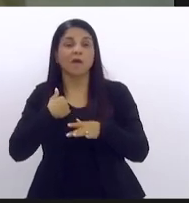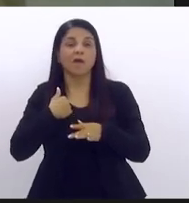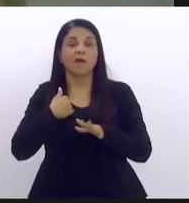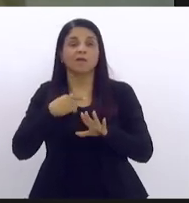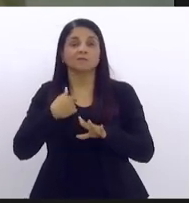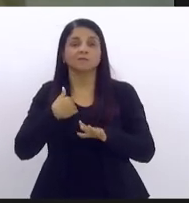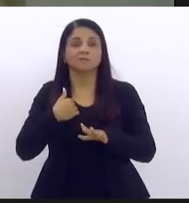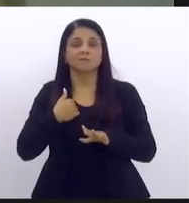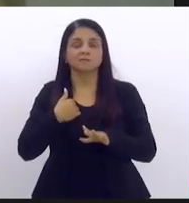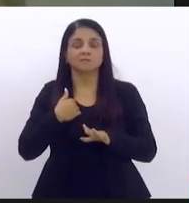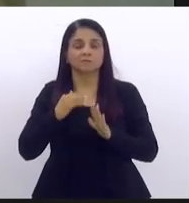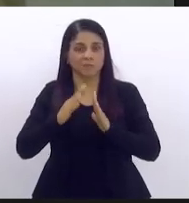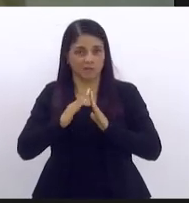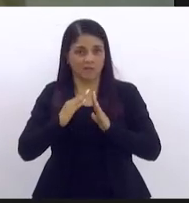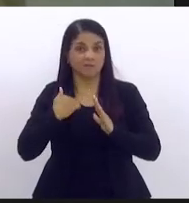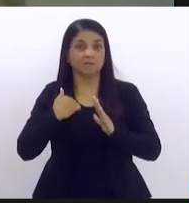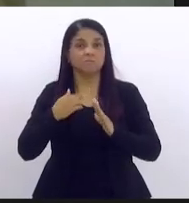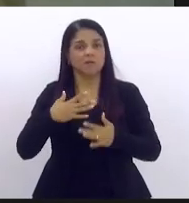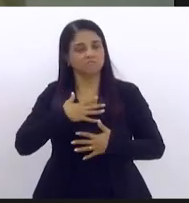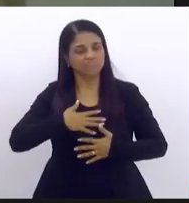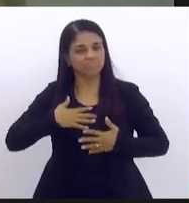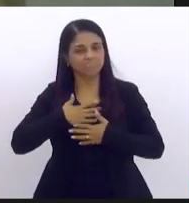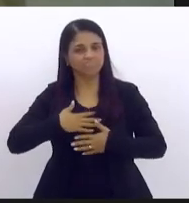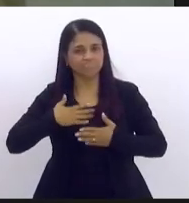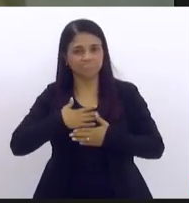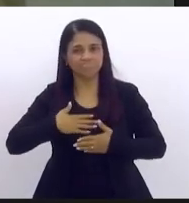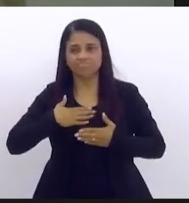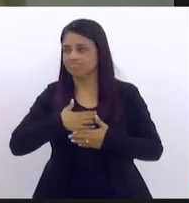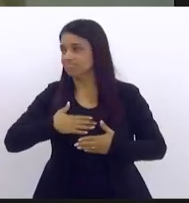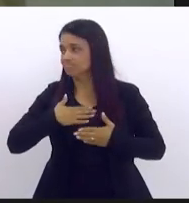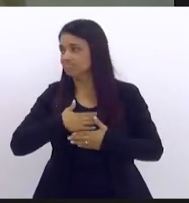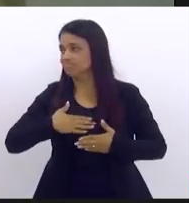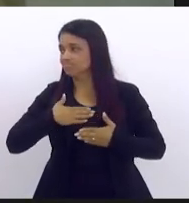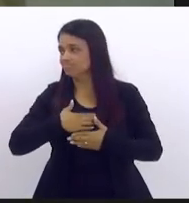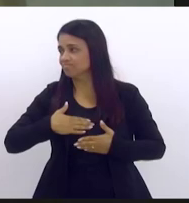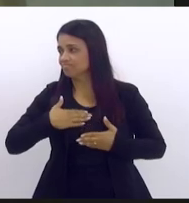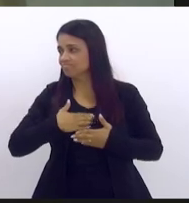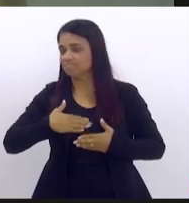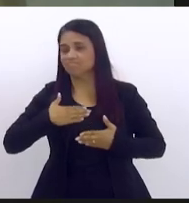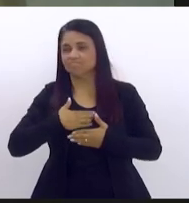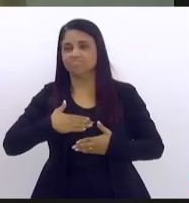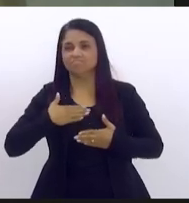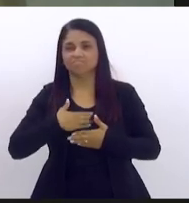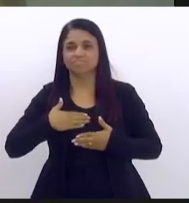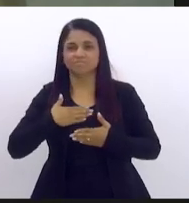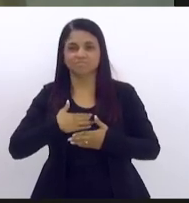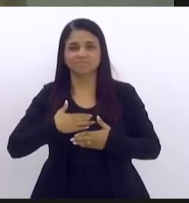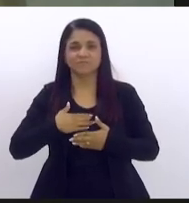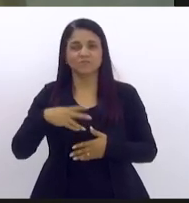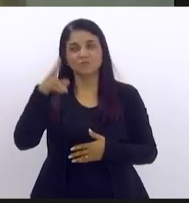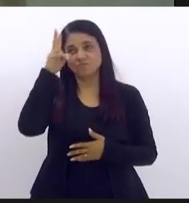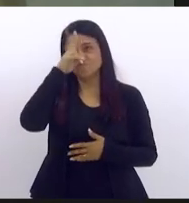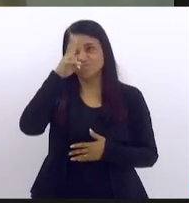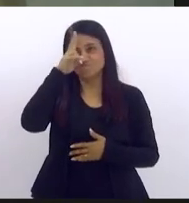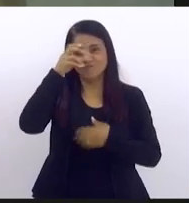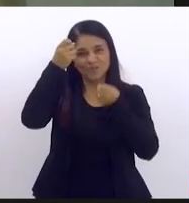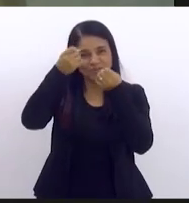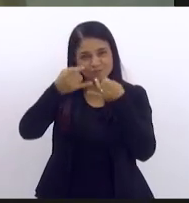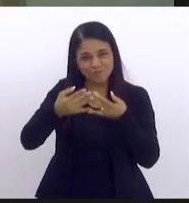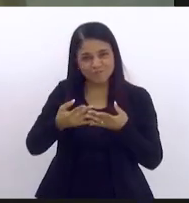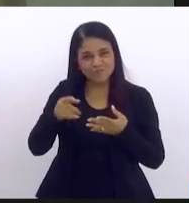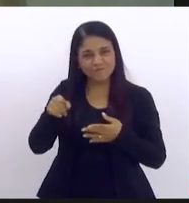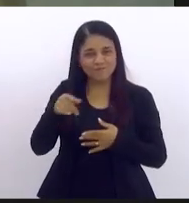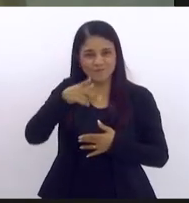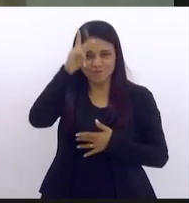quero dizer que é uma satisfação imensa de estar vendo essa aula de história que a gente